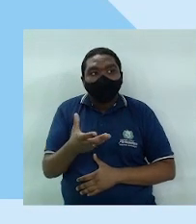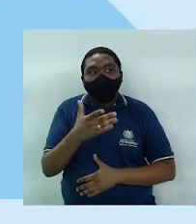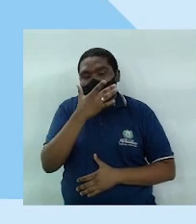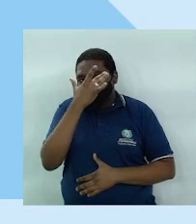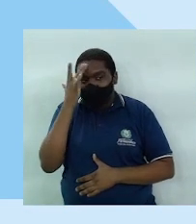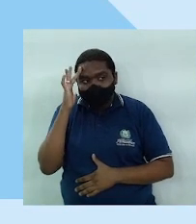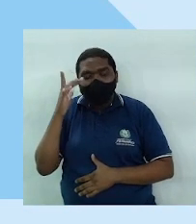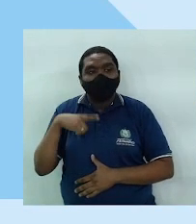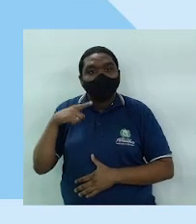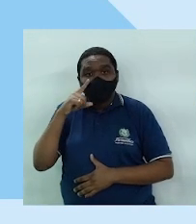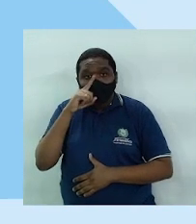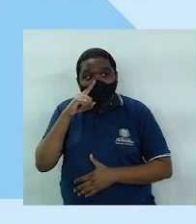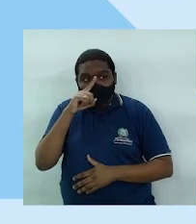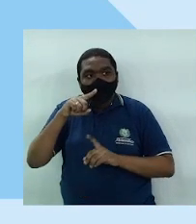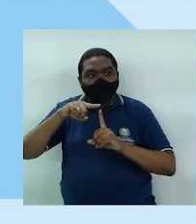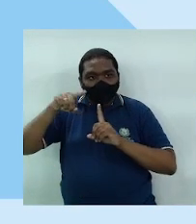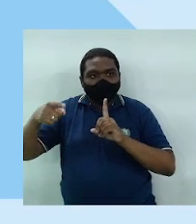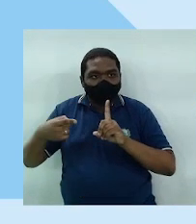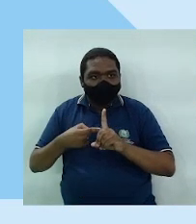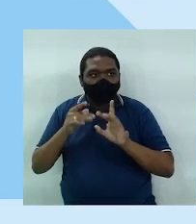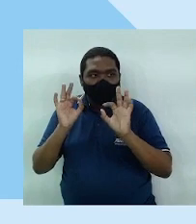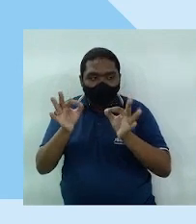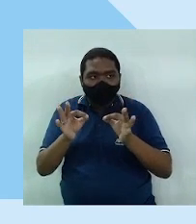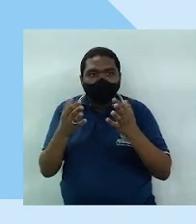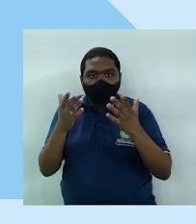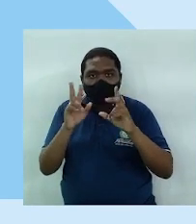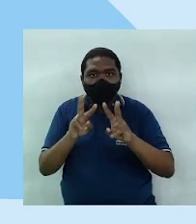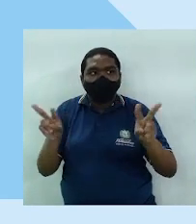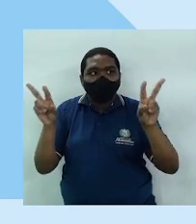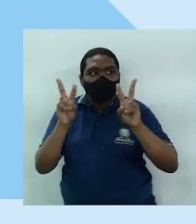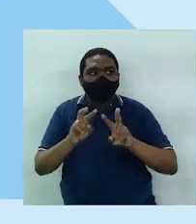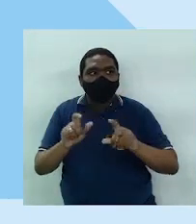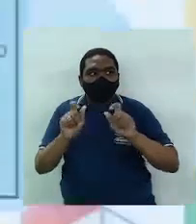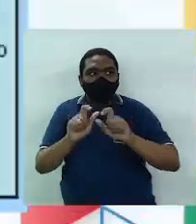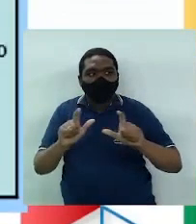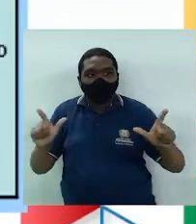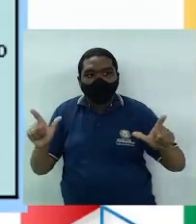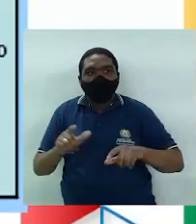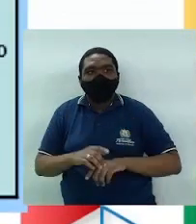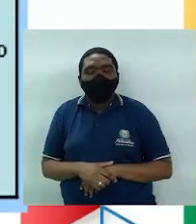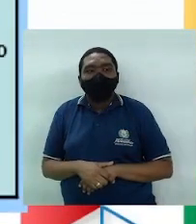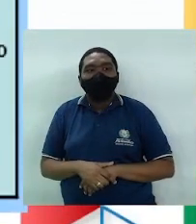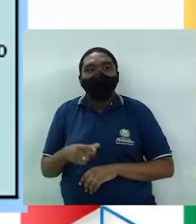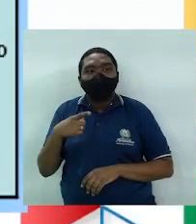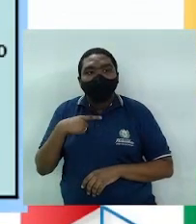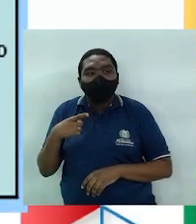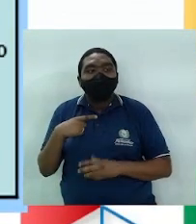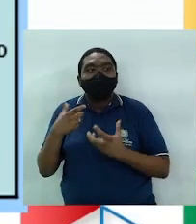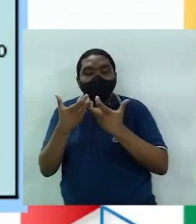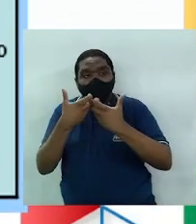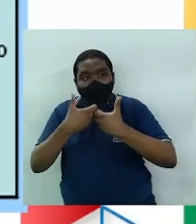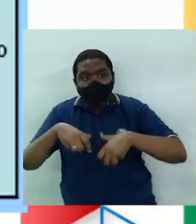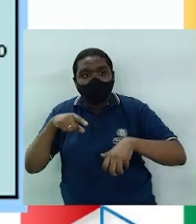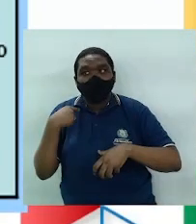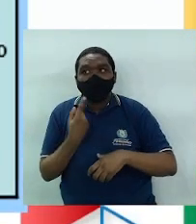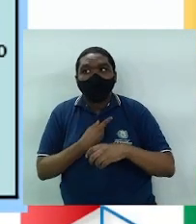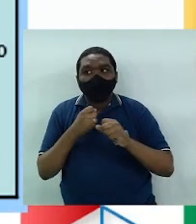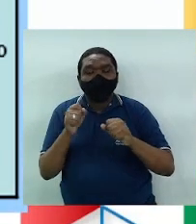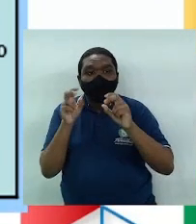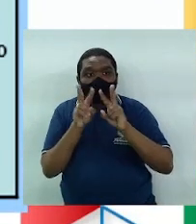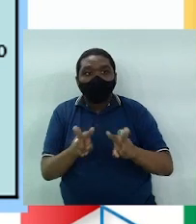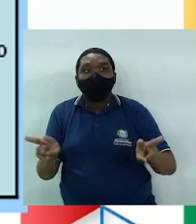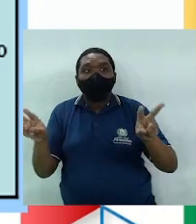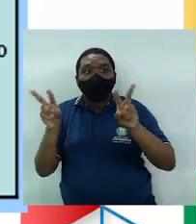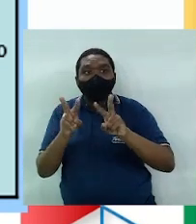certo? O risco de engravidar, tá certo? Vamos lá, na tela. Nos métodos naturais, pode observar nessa tabela.